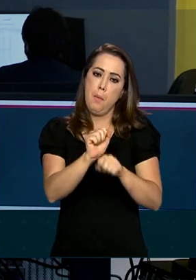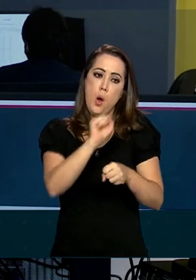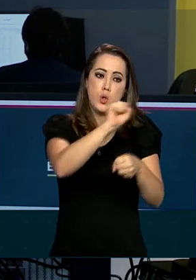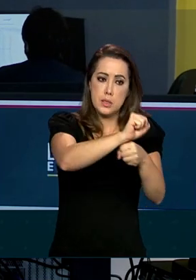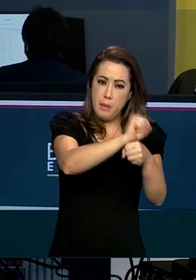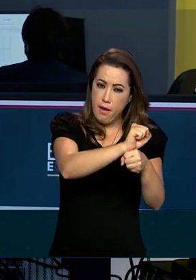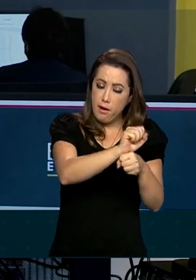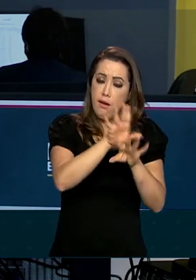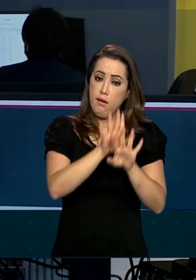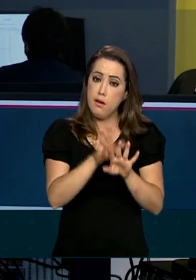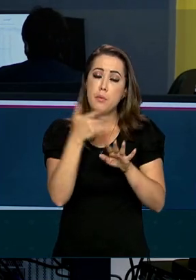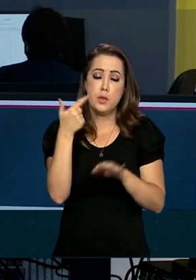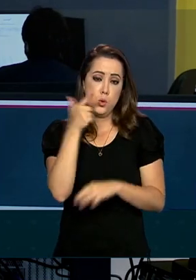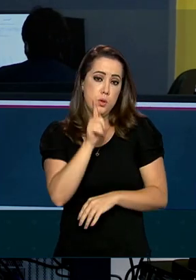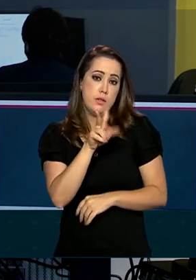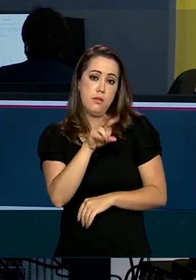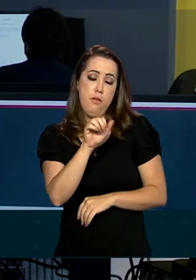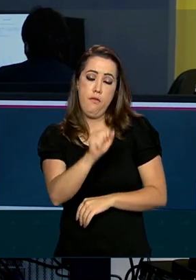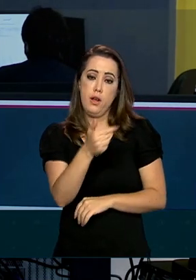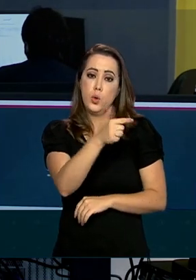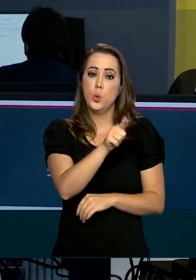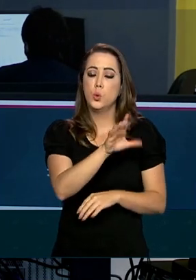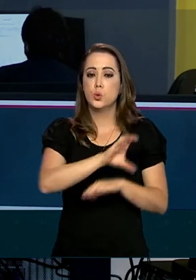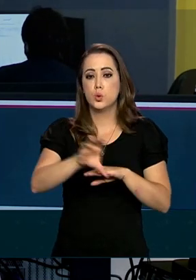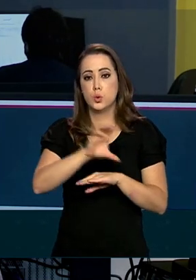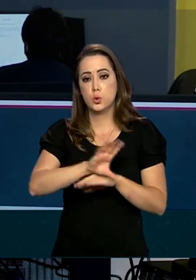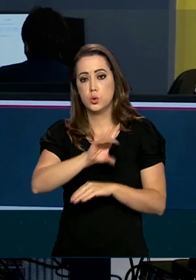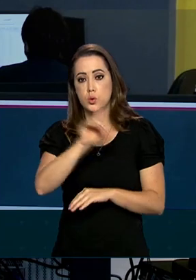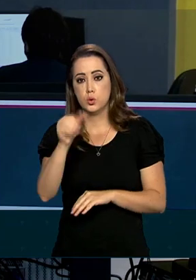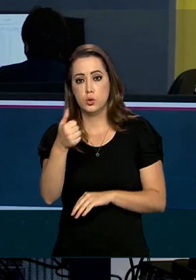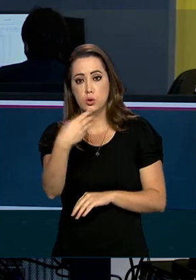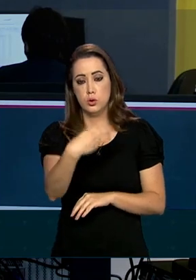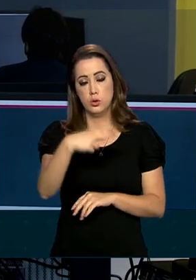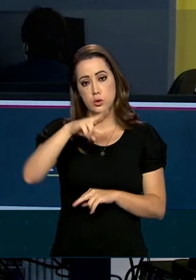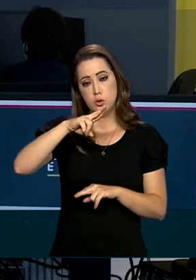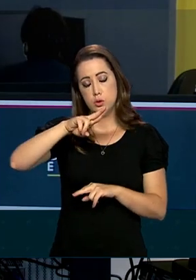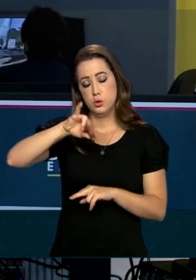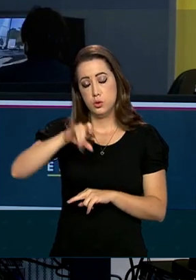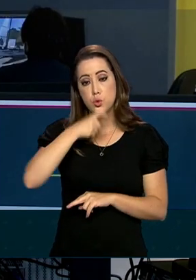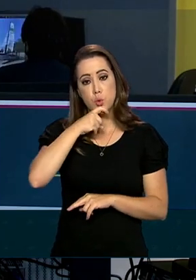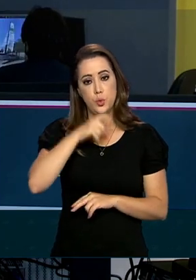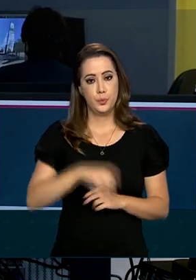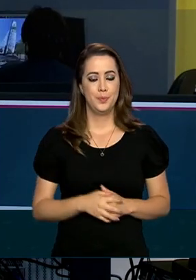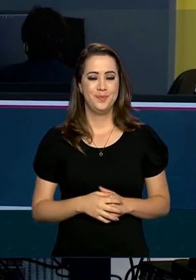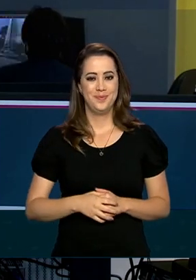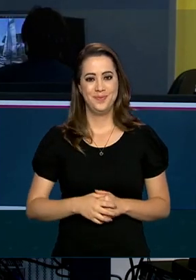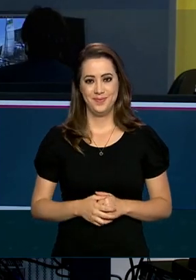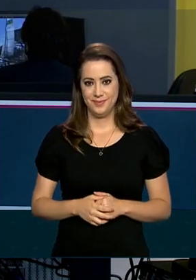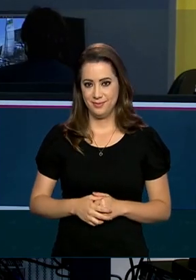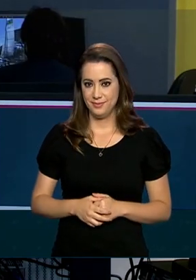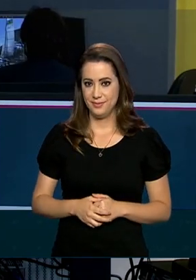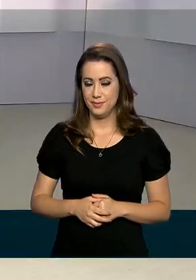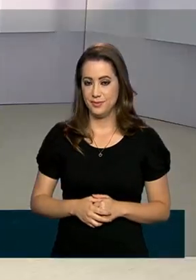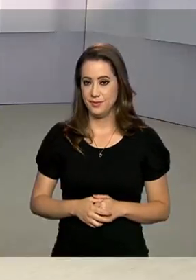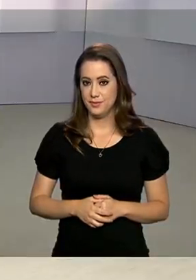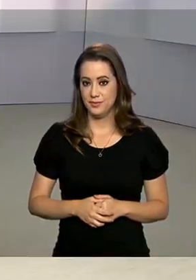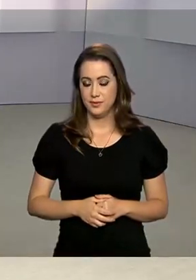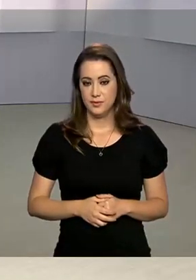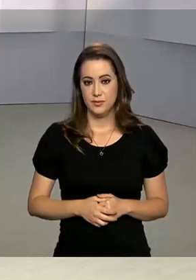espera para tentar a vaga em outro curso, no dia 14 de julho. Maurício de Almeida, para o governo agora.